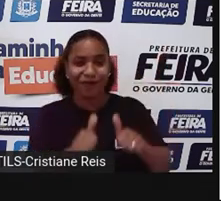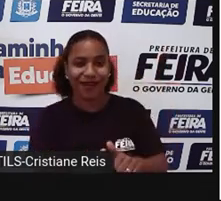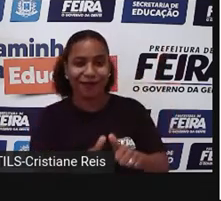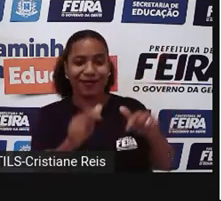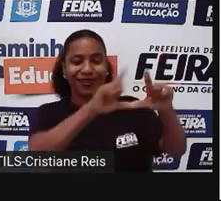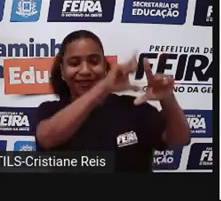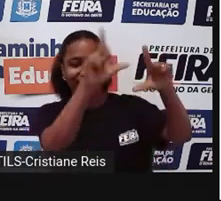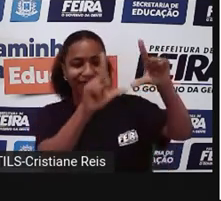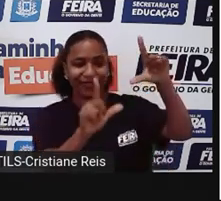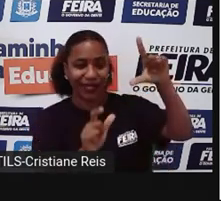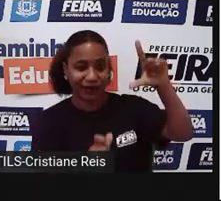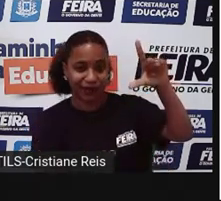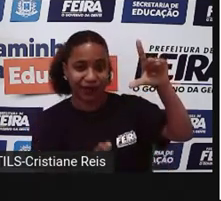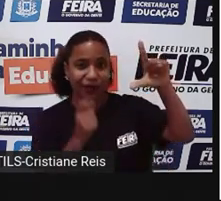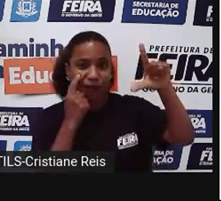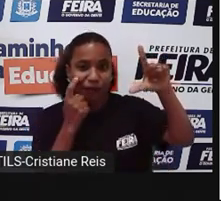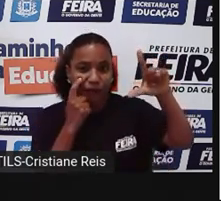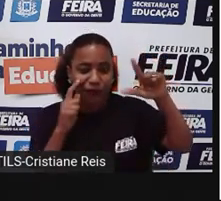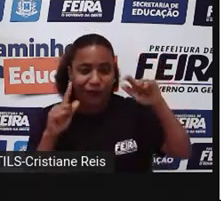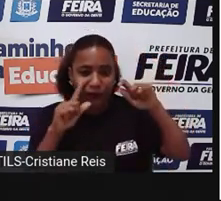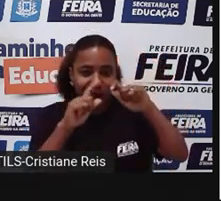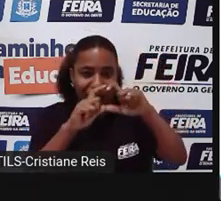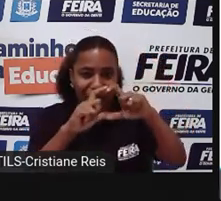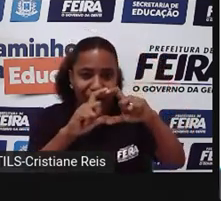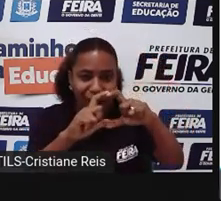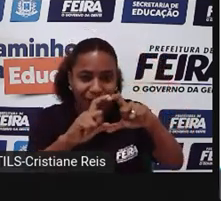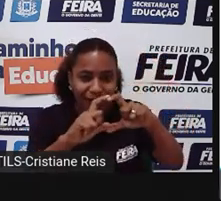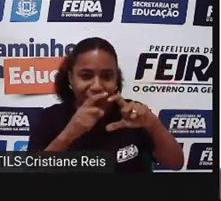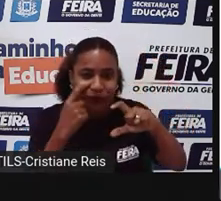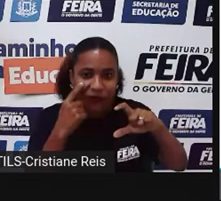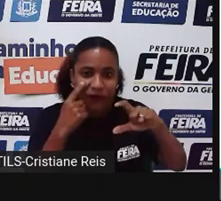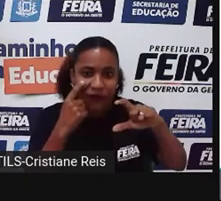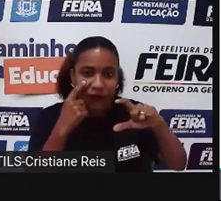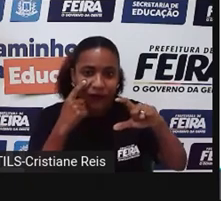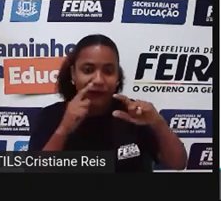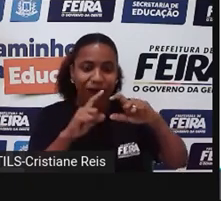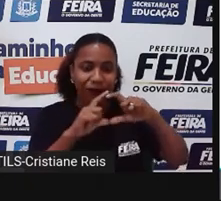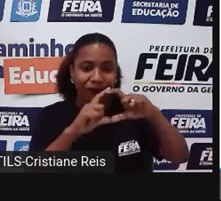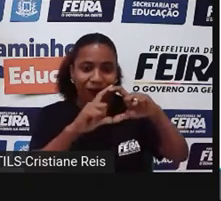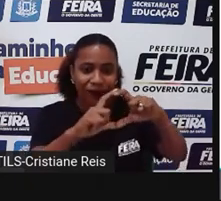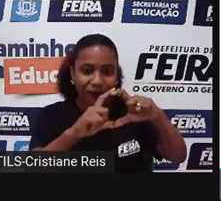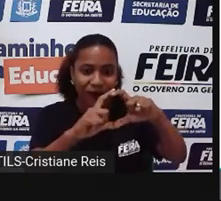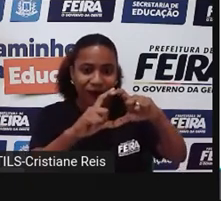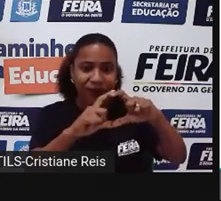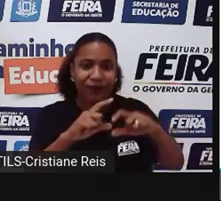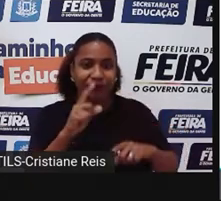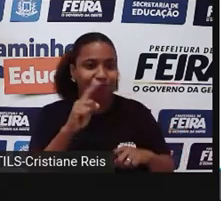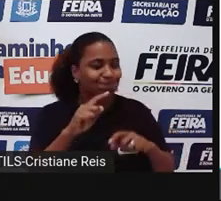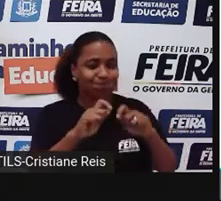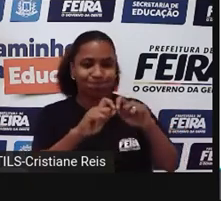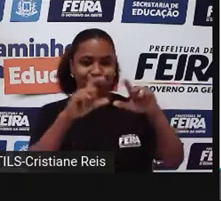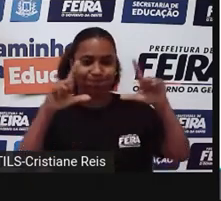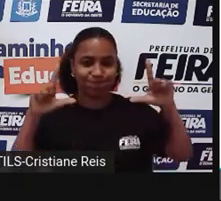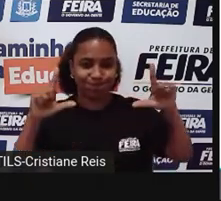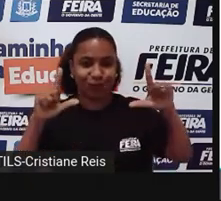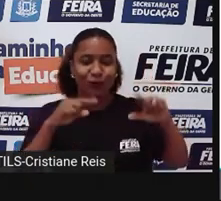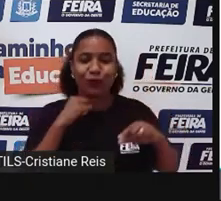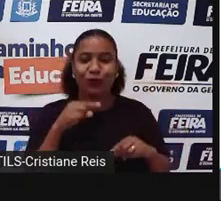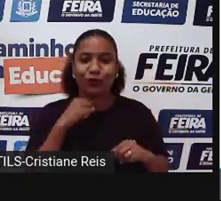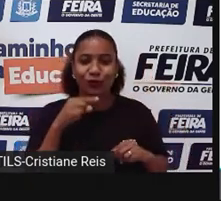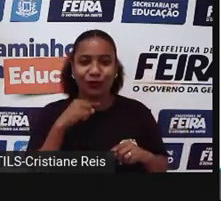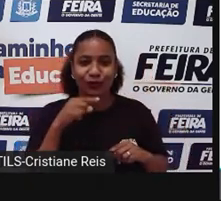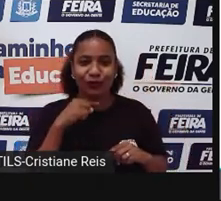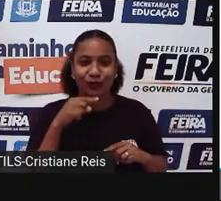regiãozinha. Se você acha que deu um clique, ele vai ampliar. Vê se amplia aí. Dê um cliquezinho. Não, não vai ampliar. Então, eu acho que quando eu